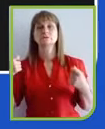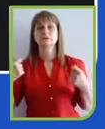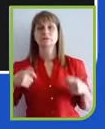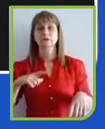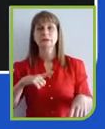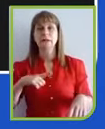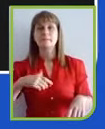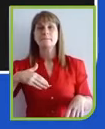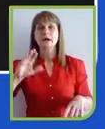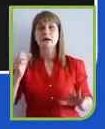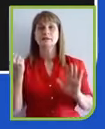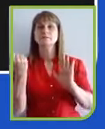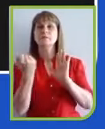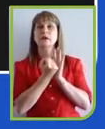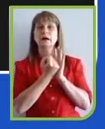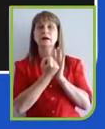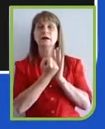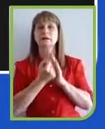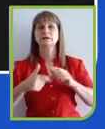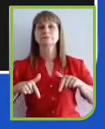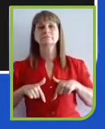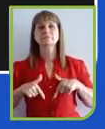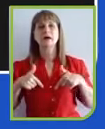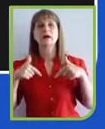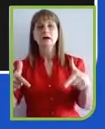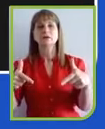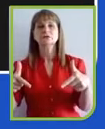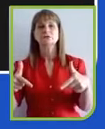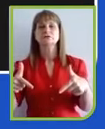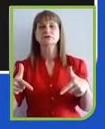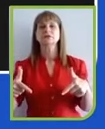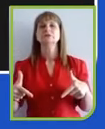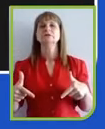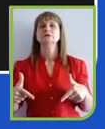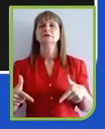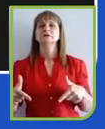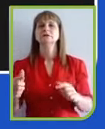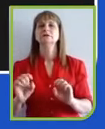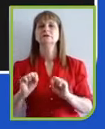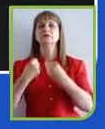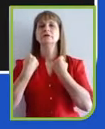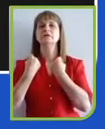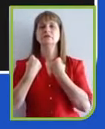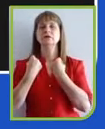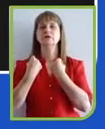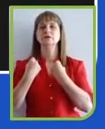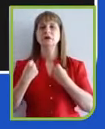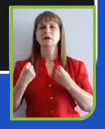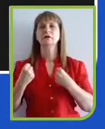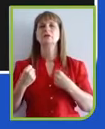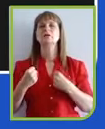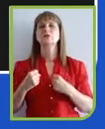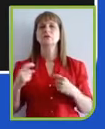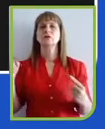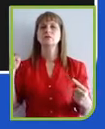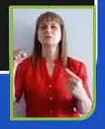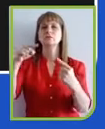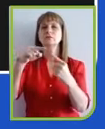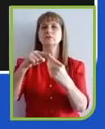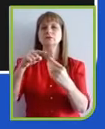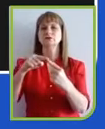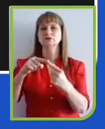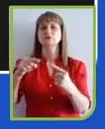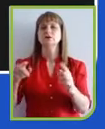ativistas atuando em defesa de causas de interesse público, cada vez mais